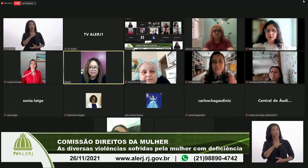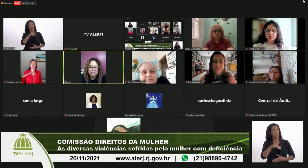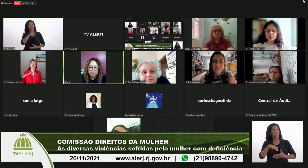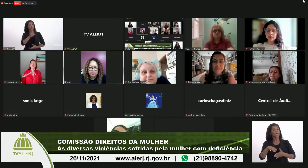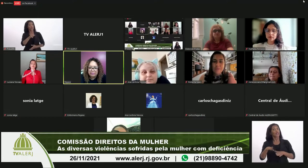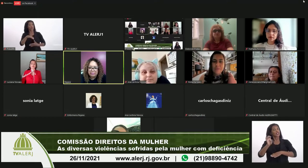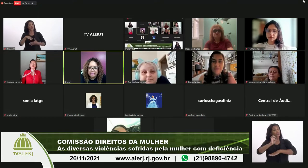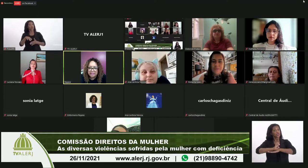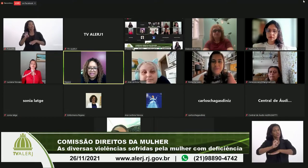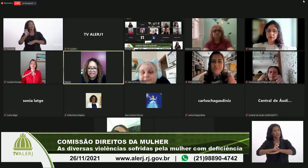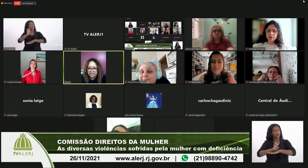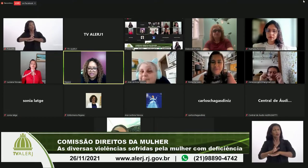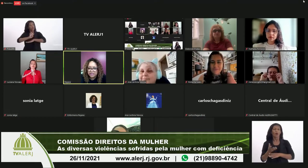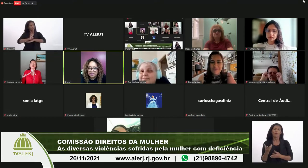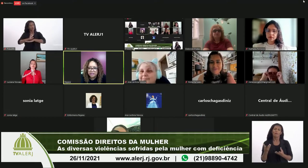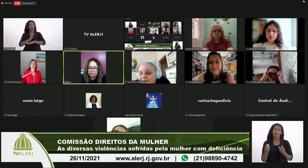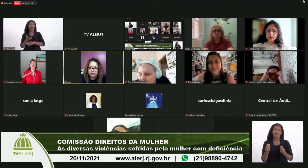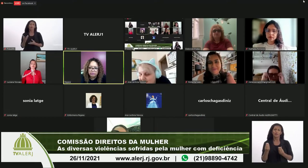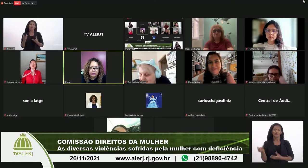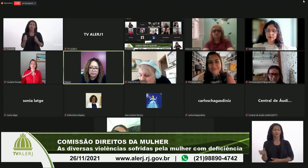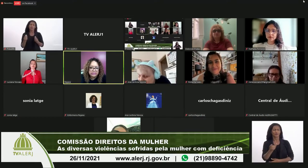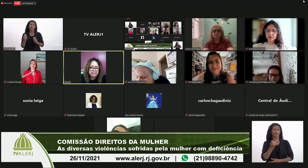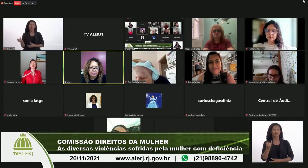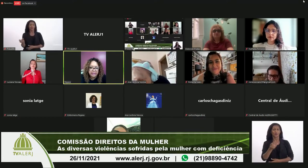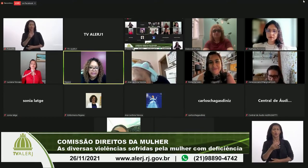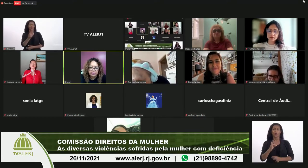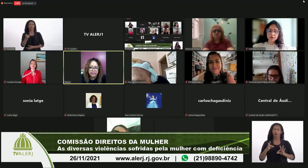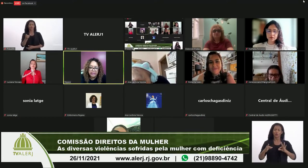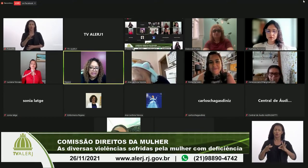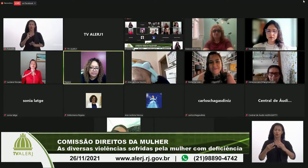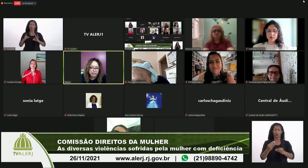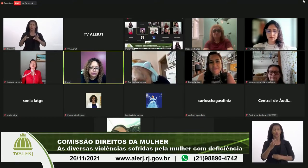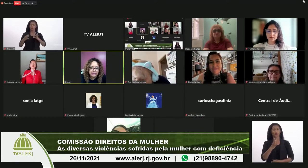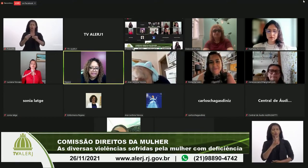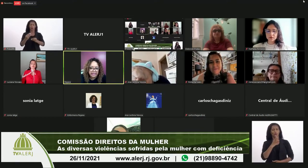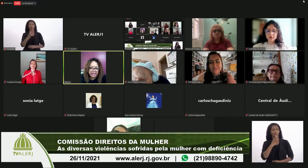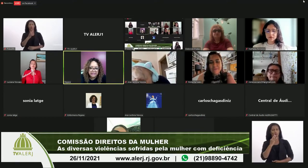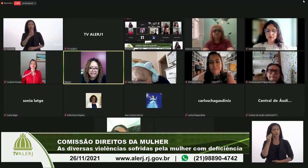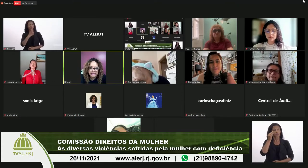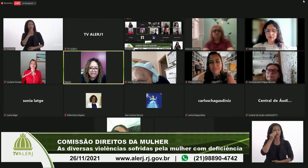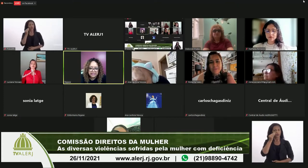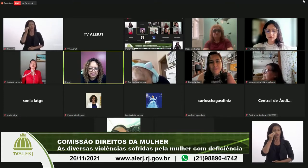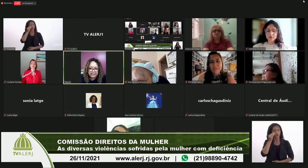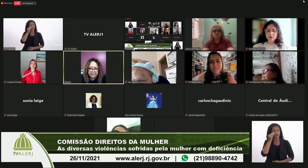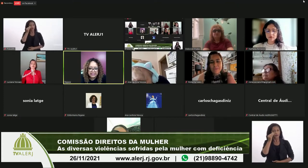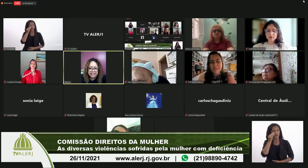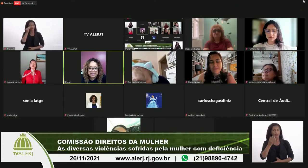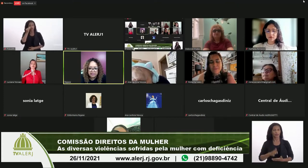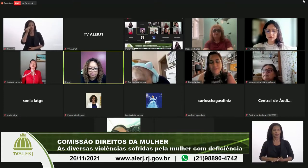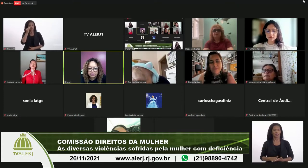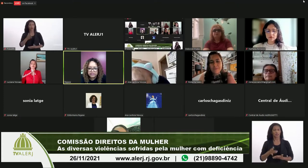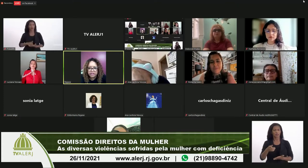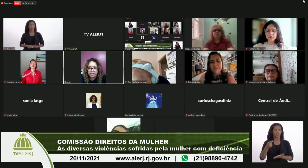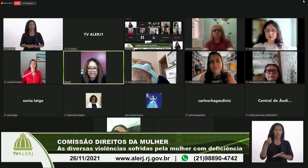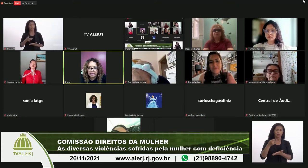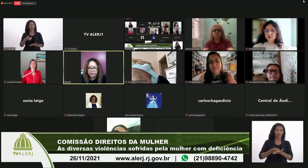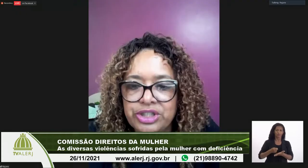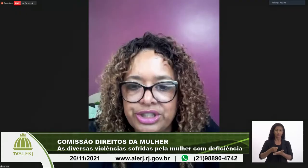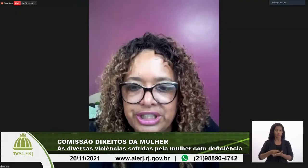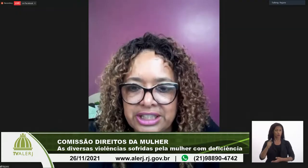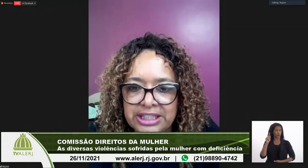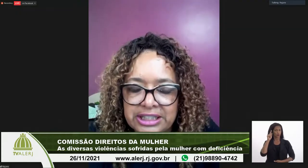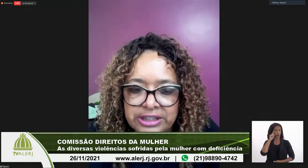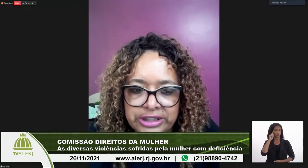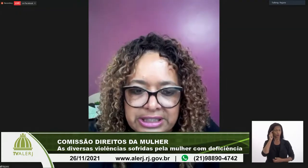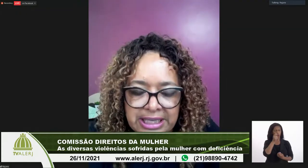que muito vai brilhantar a gente aqui com todo o seu conhecimento, a sua experiência, né? Nessa luta diária e